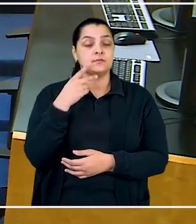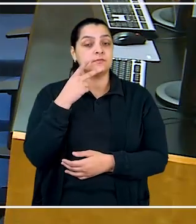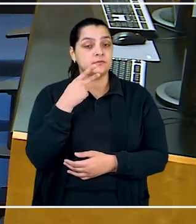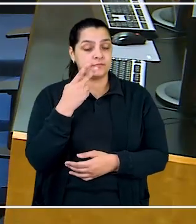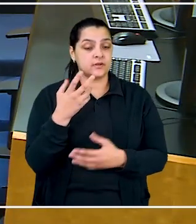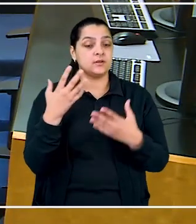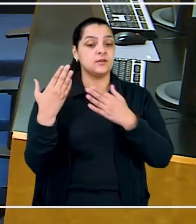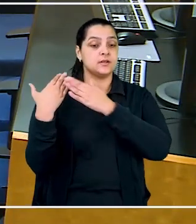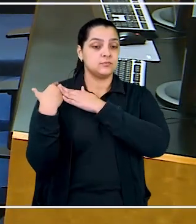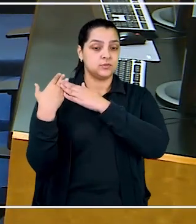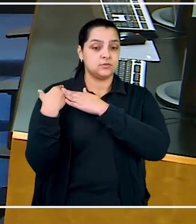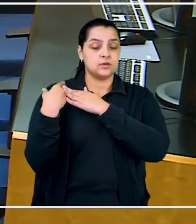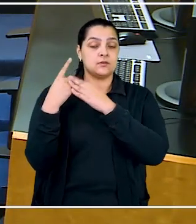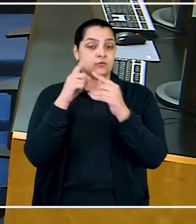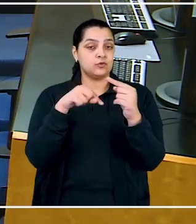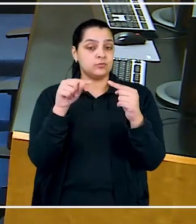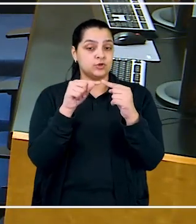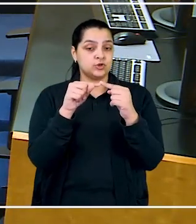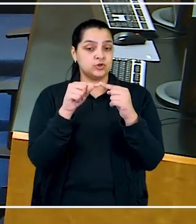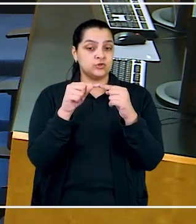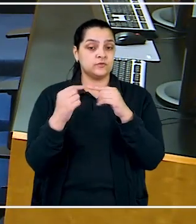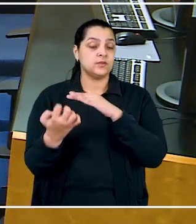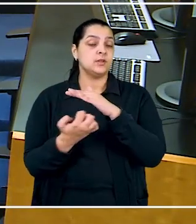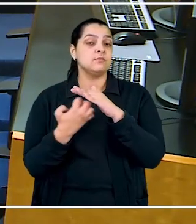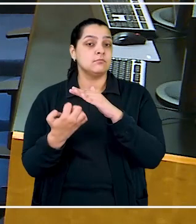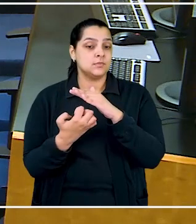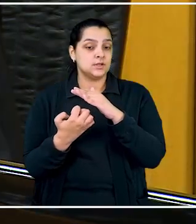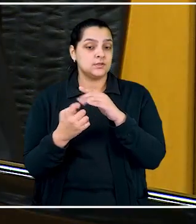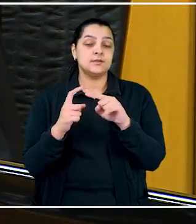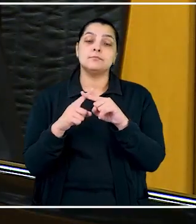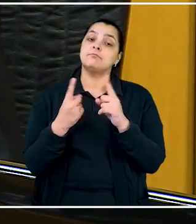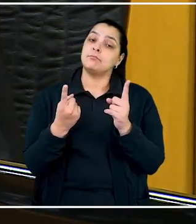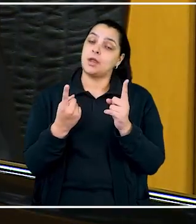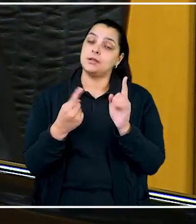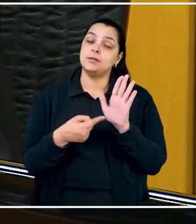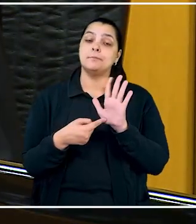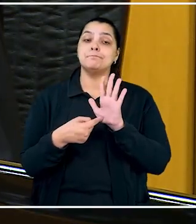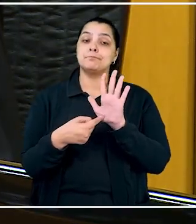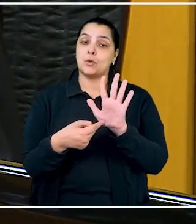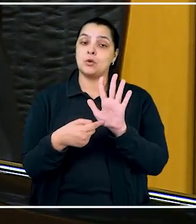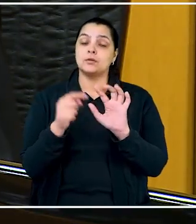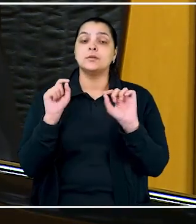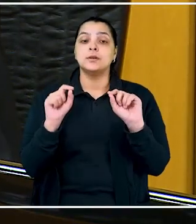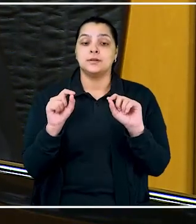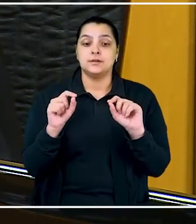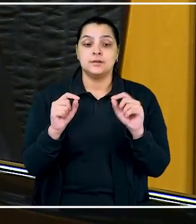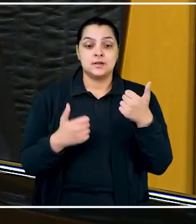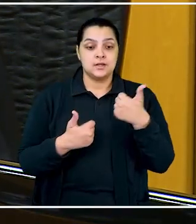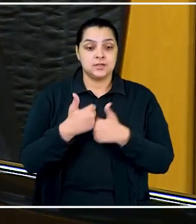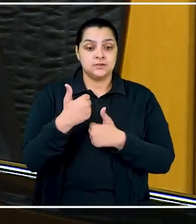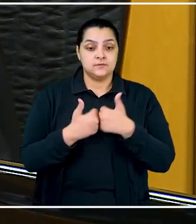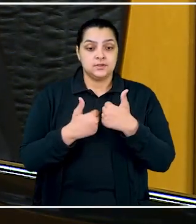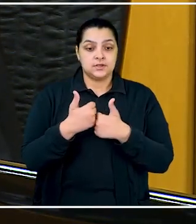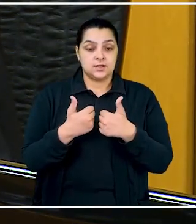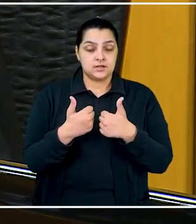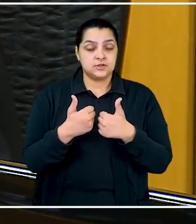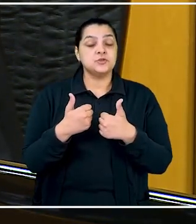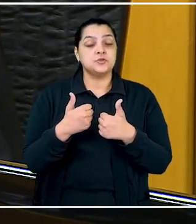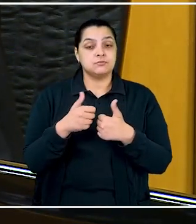admite a responsabilidade objetiva do empregador, desde que fique demonstrada que a atividade